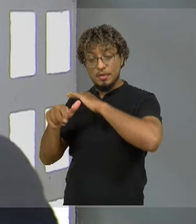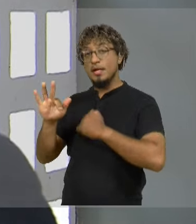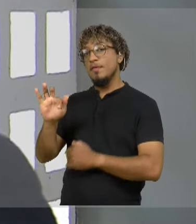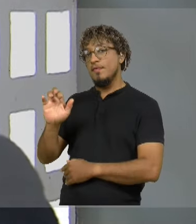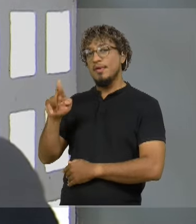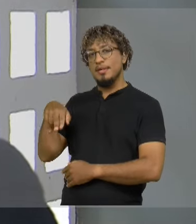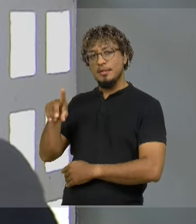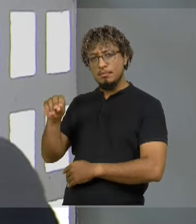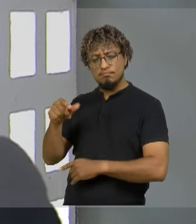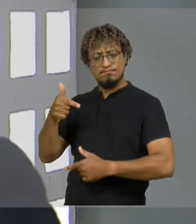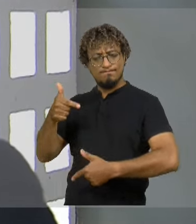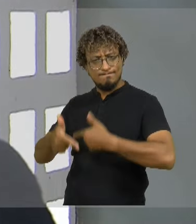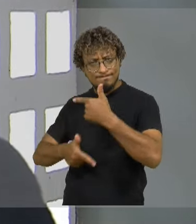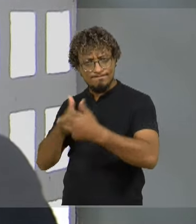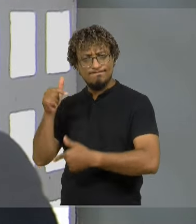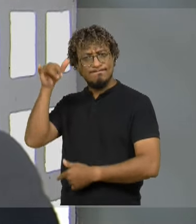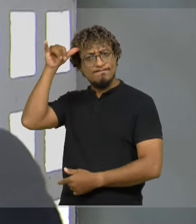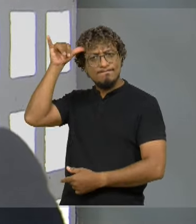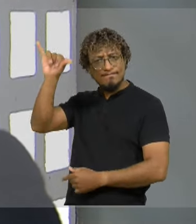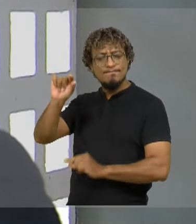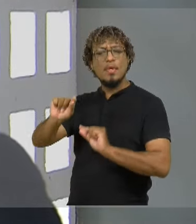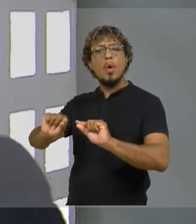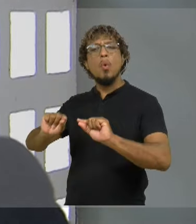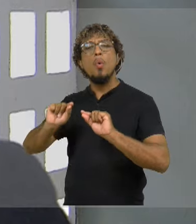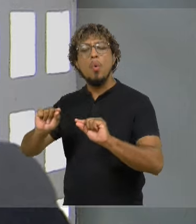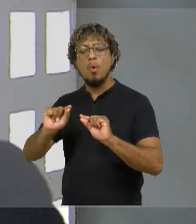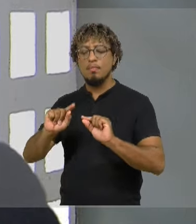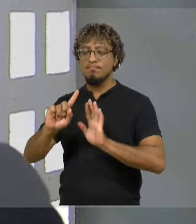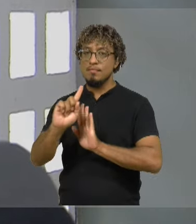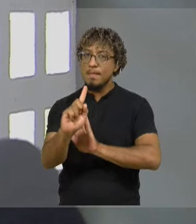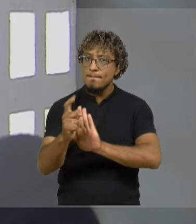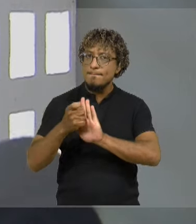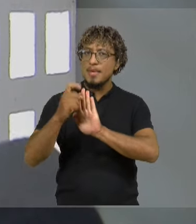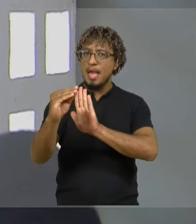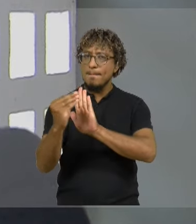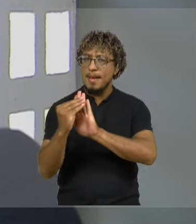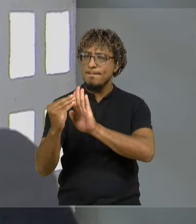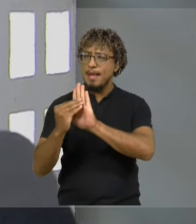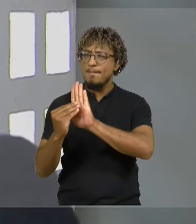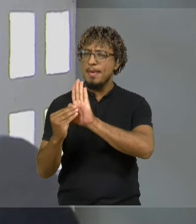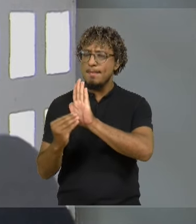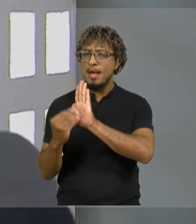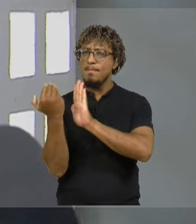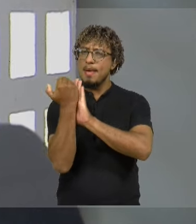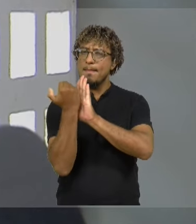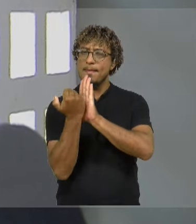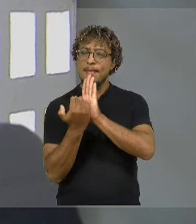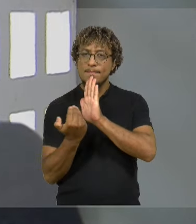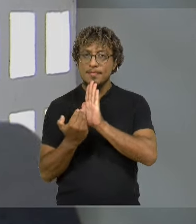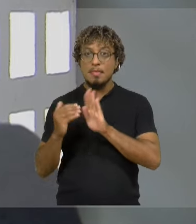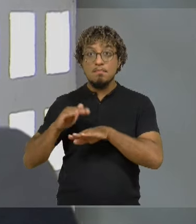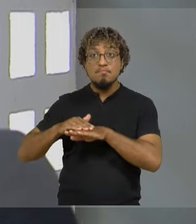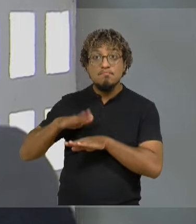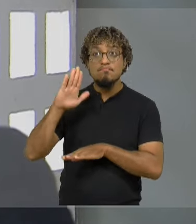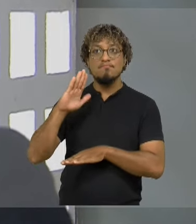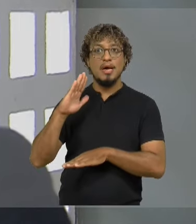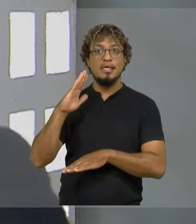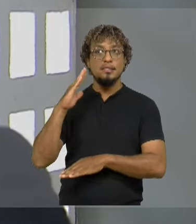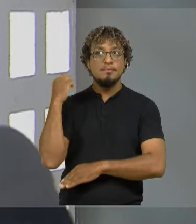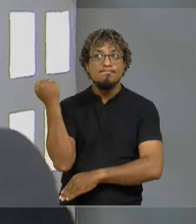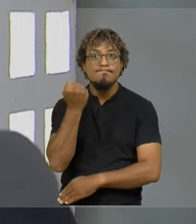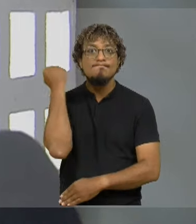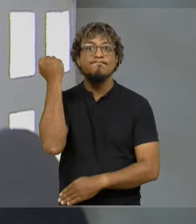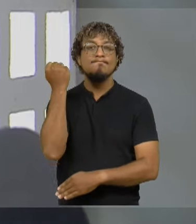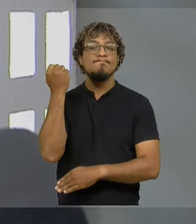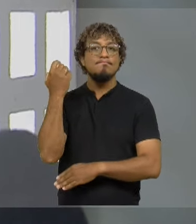preventivo que foi de empenhar as ações mais críticas da universidade.